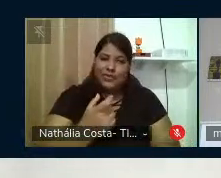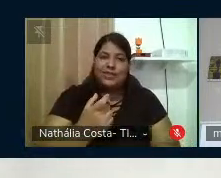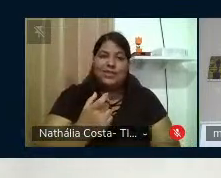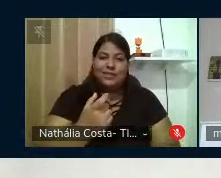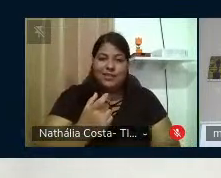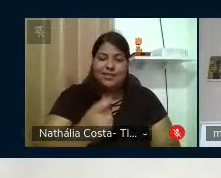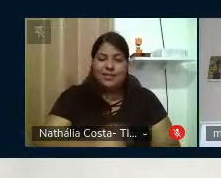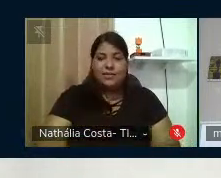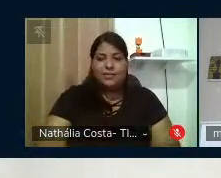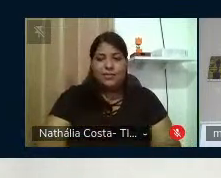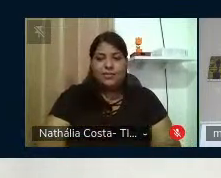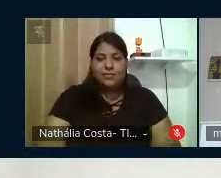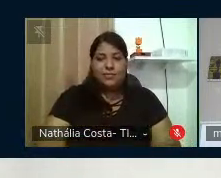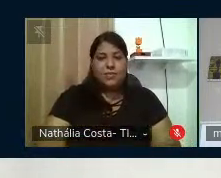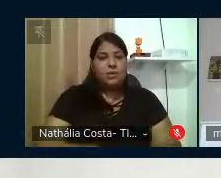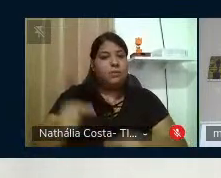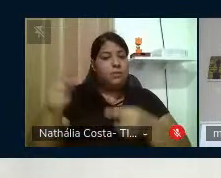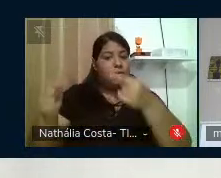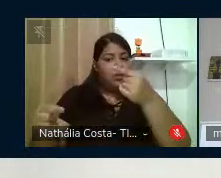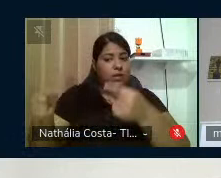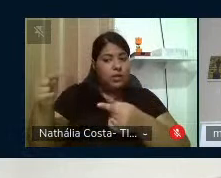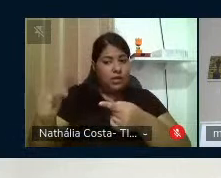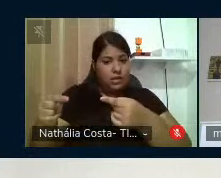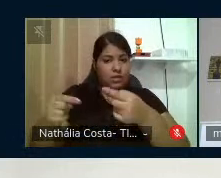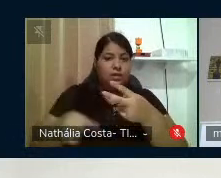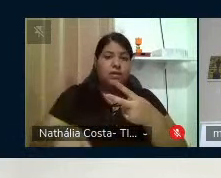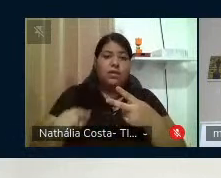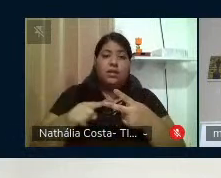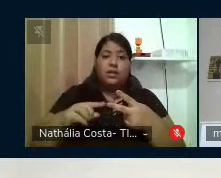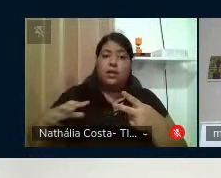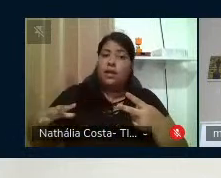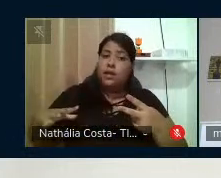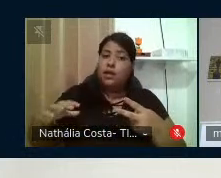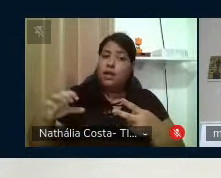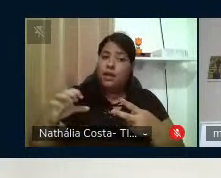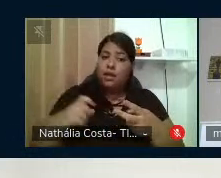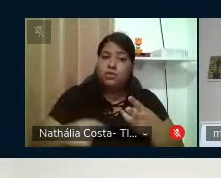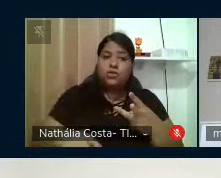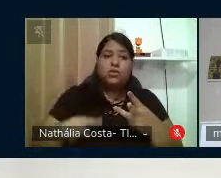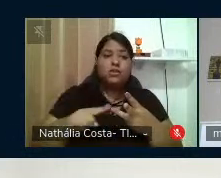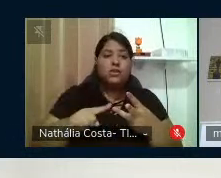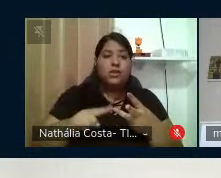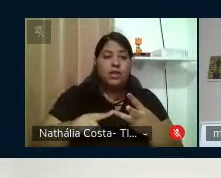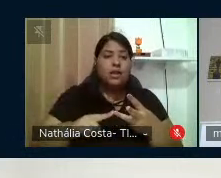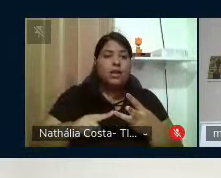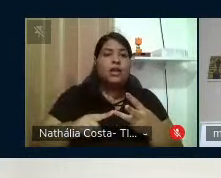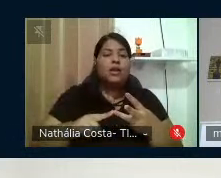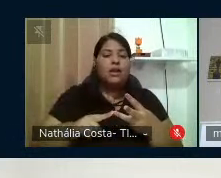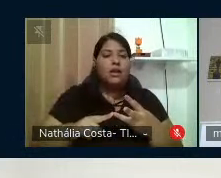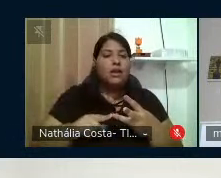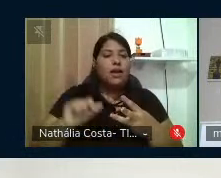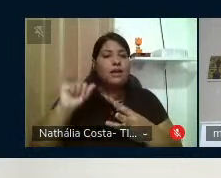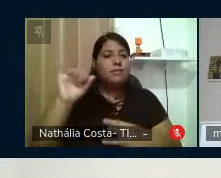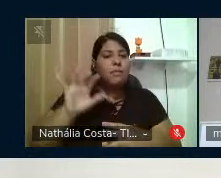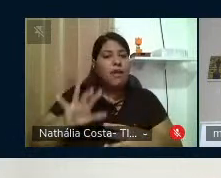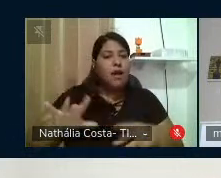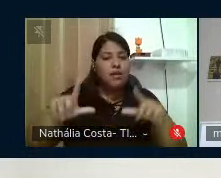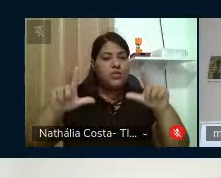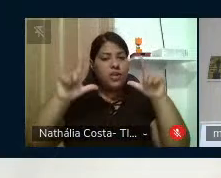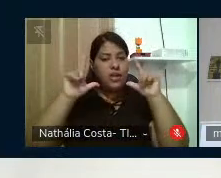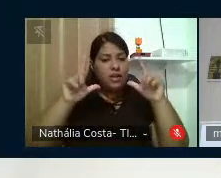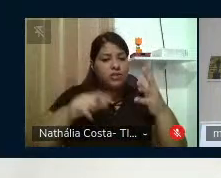A dimensão política, a dimensão ética, a dimensão estética,